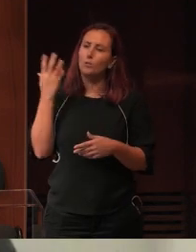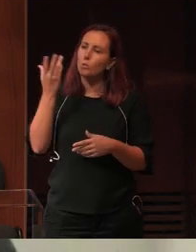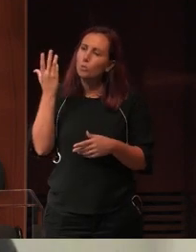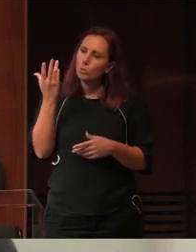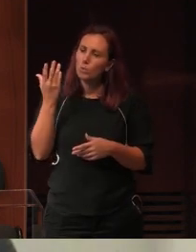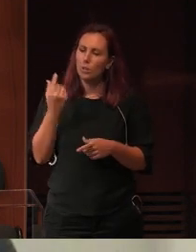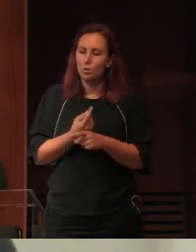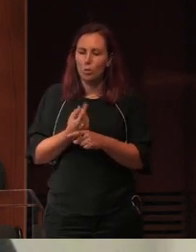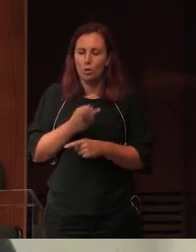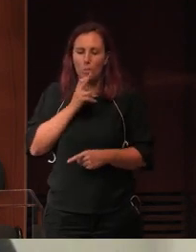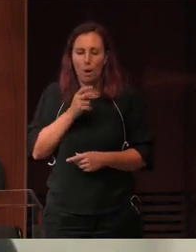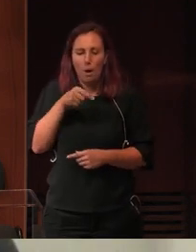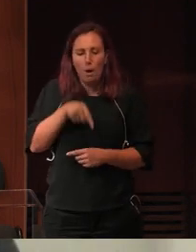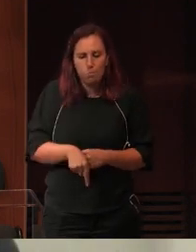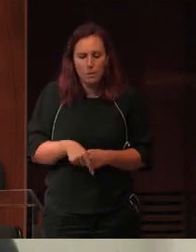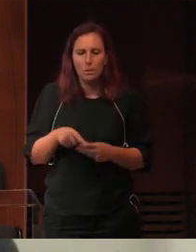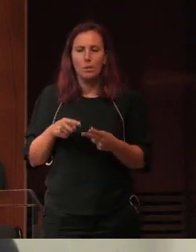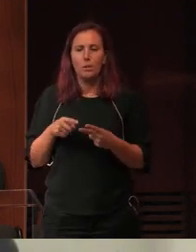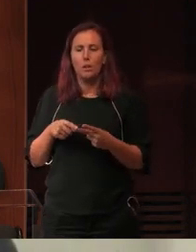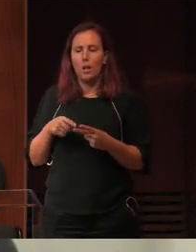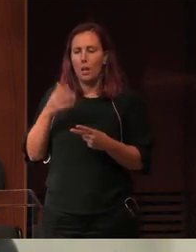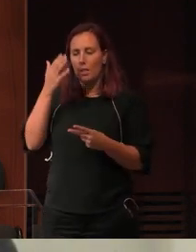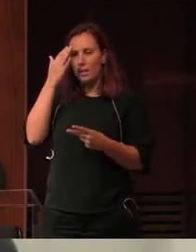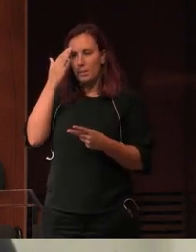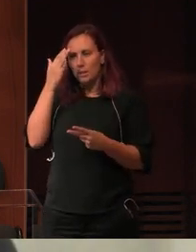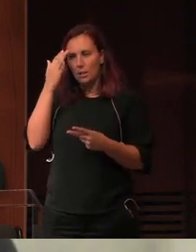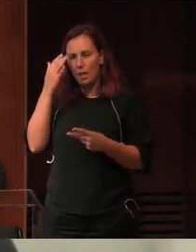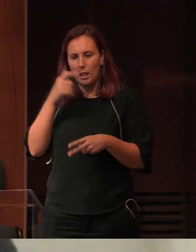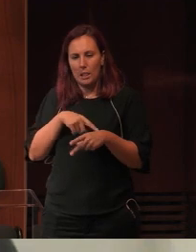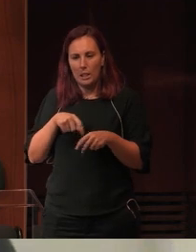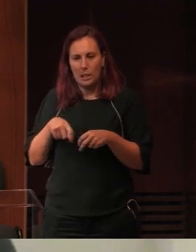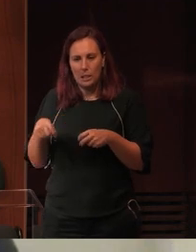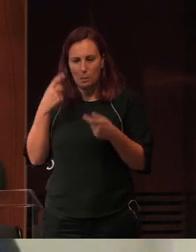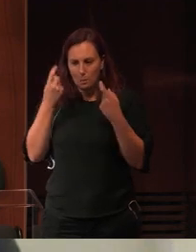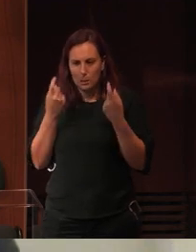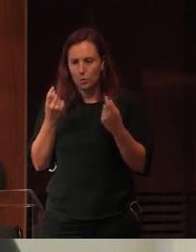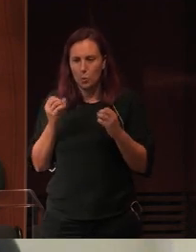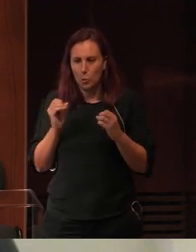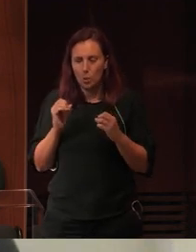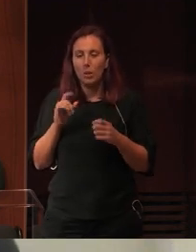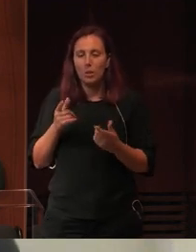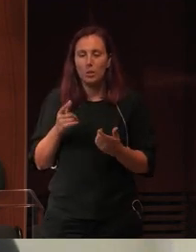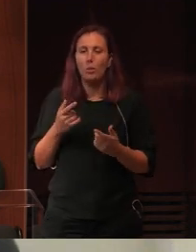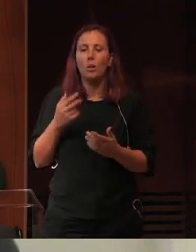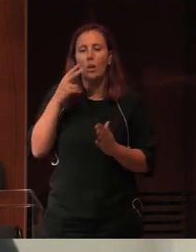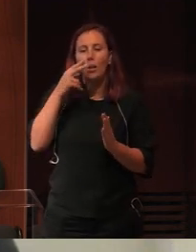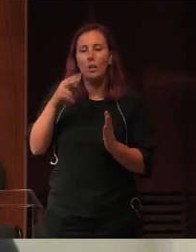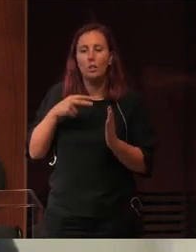imediato da resposta rápida da incapacidade de tempo para a reflexão a leitura